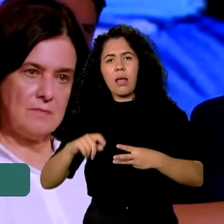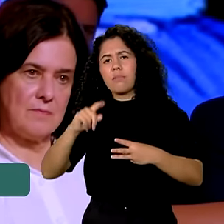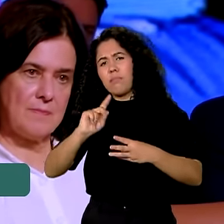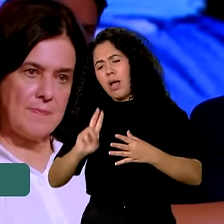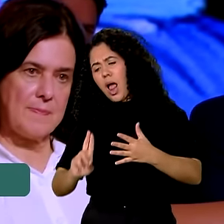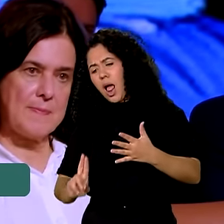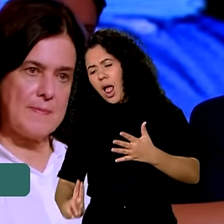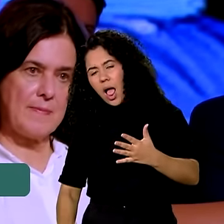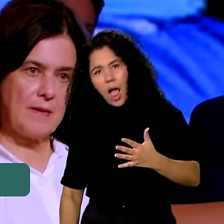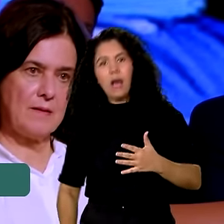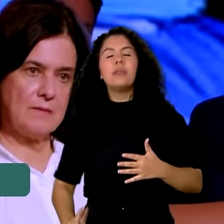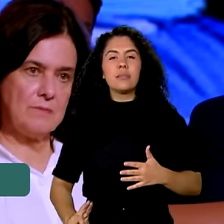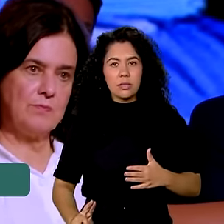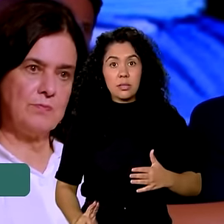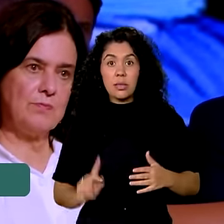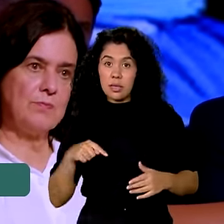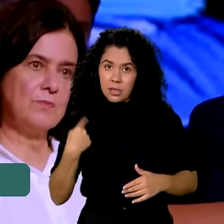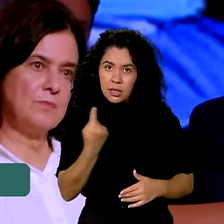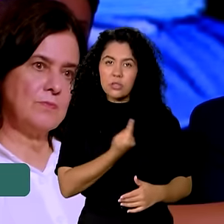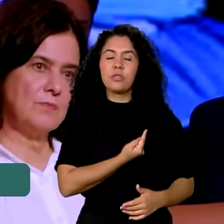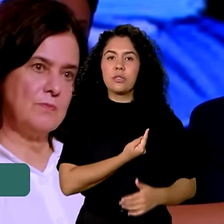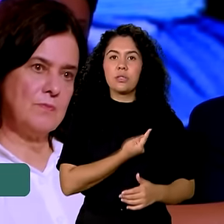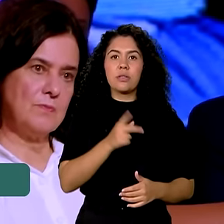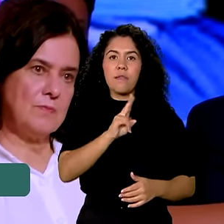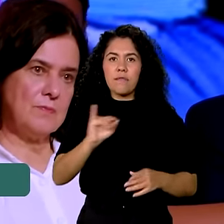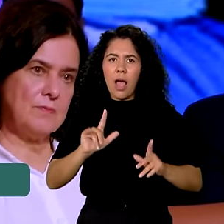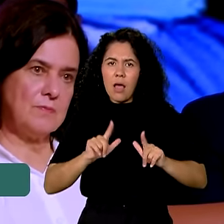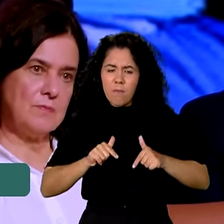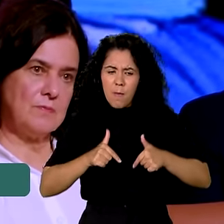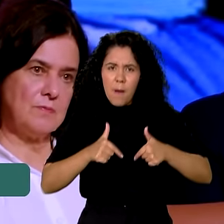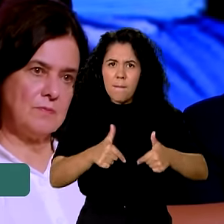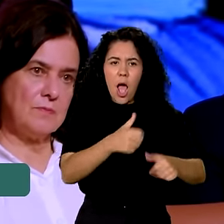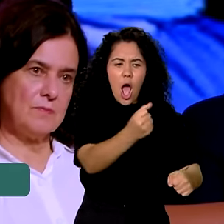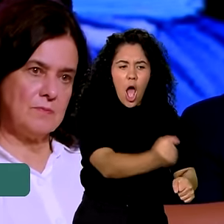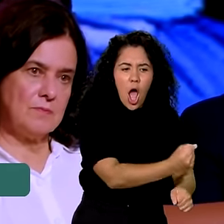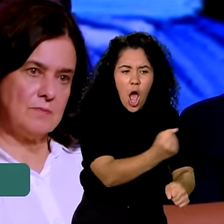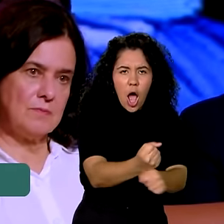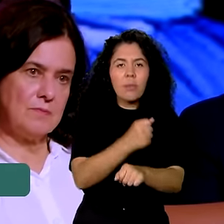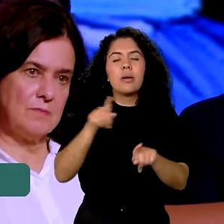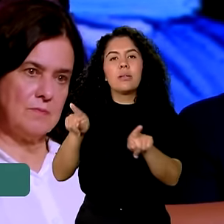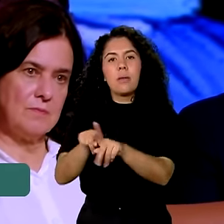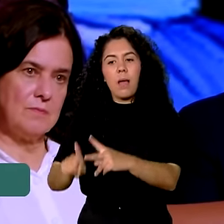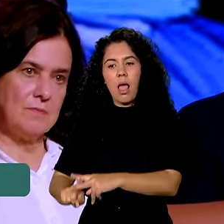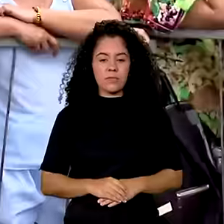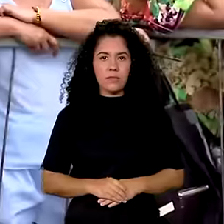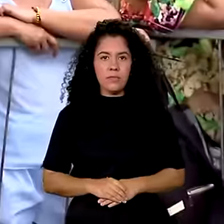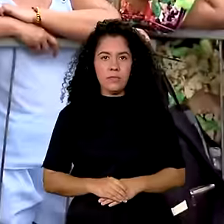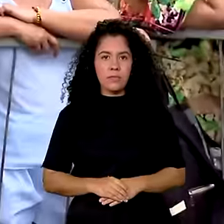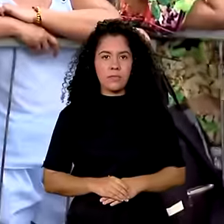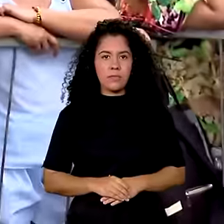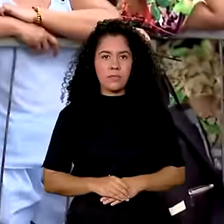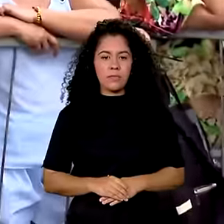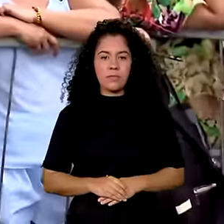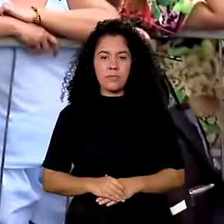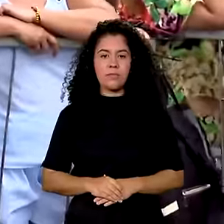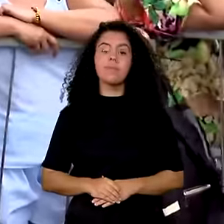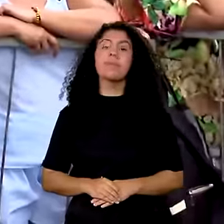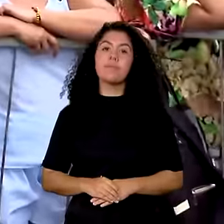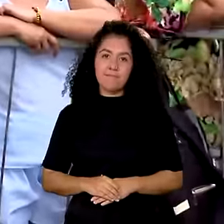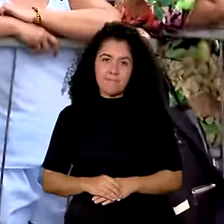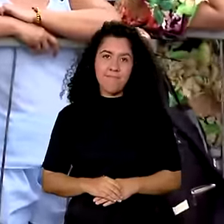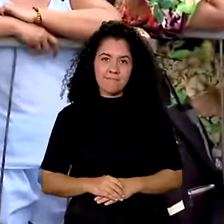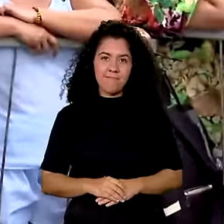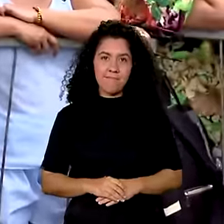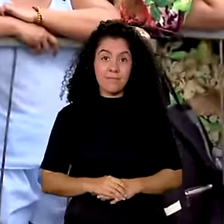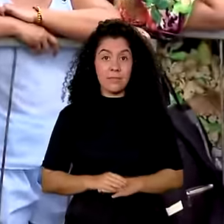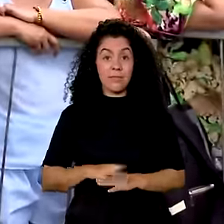para citar só essas. E que vamos realizar uma série de obras de restauração e requalificação. Olha, e antes de